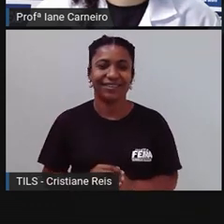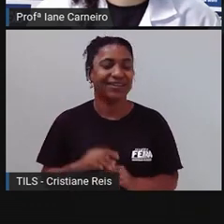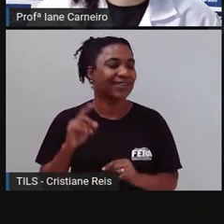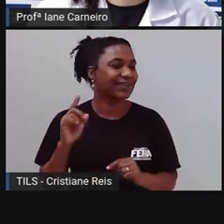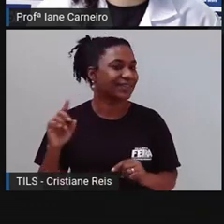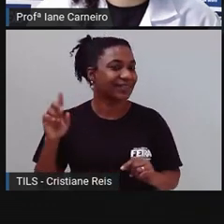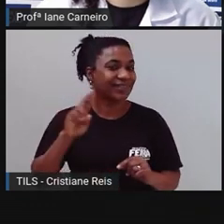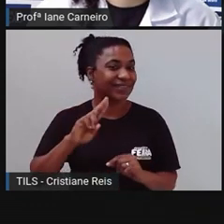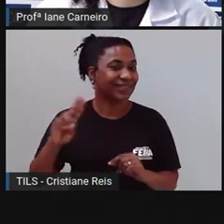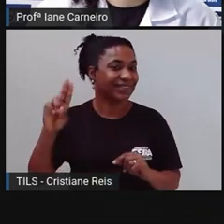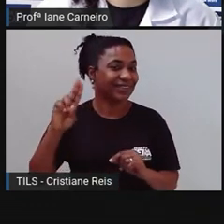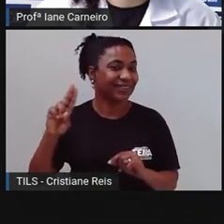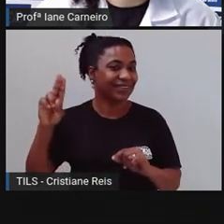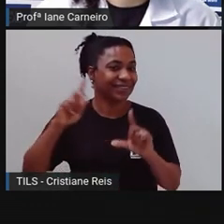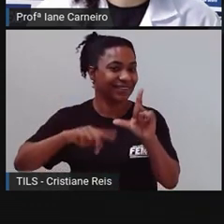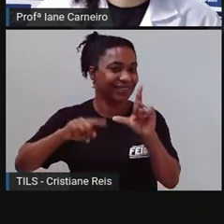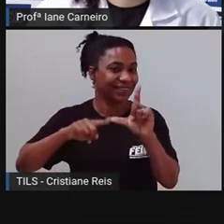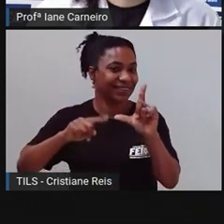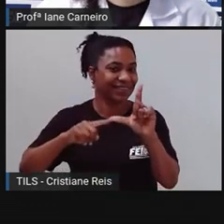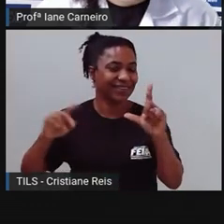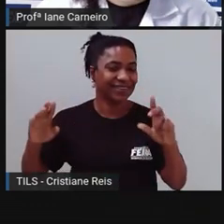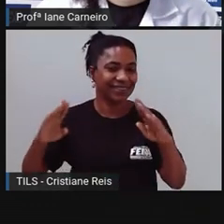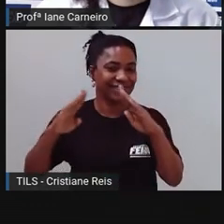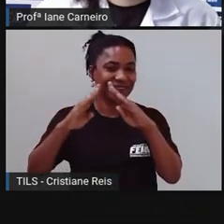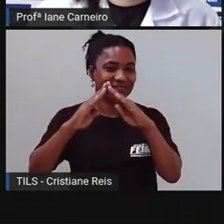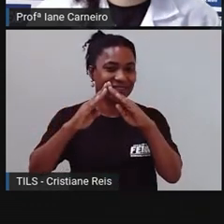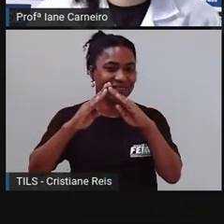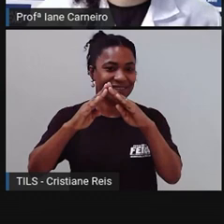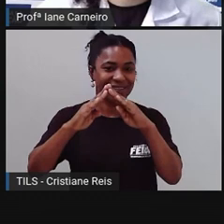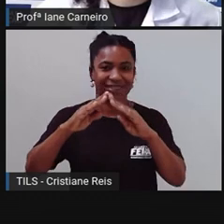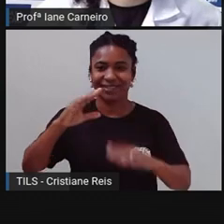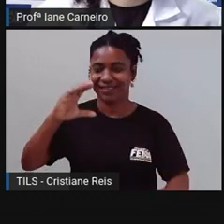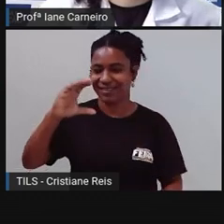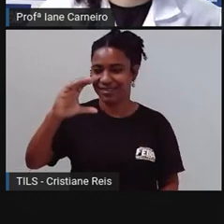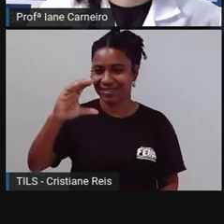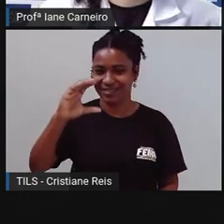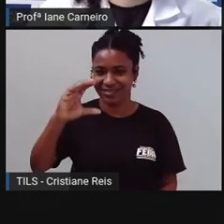de casa é a letra C.